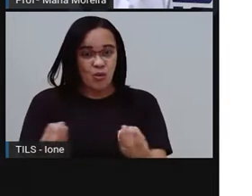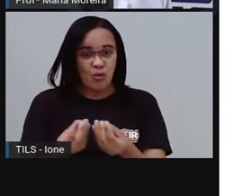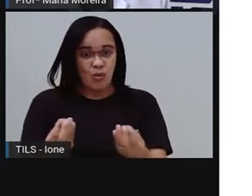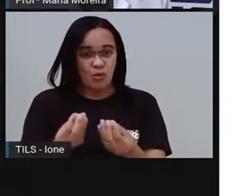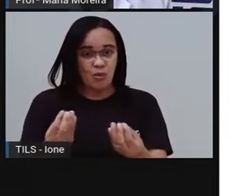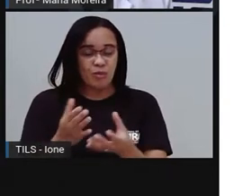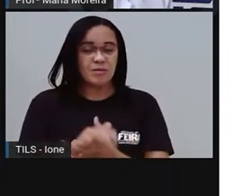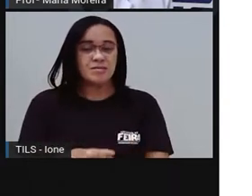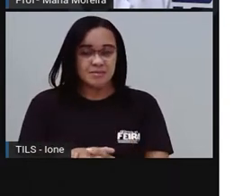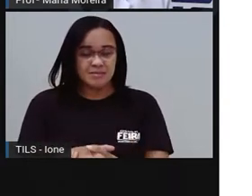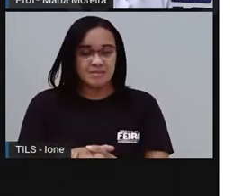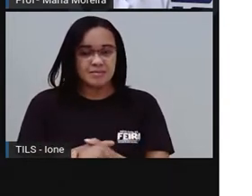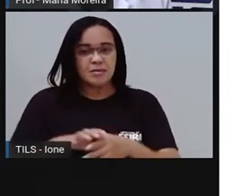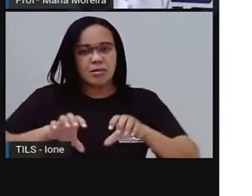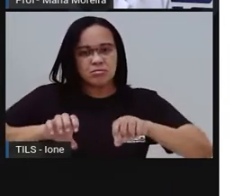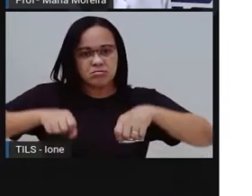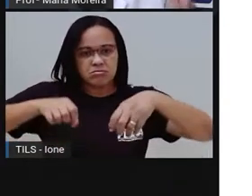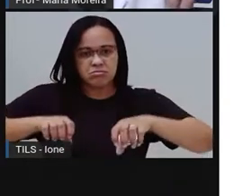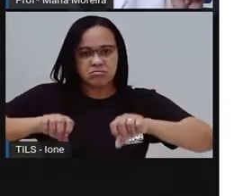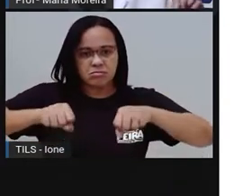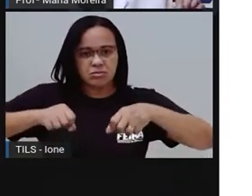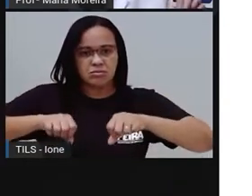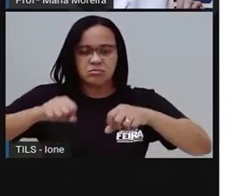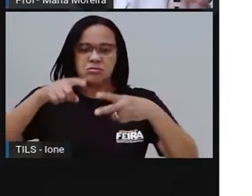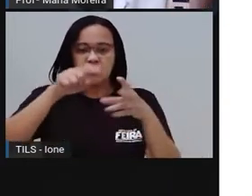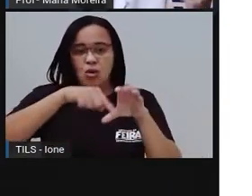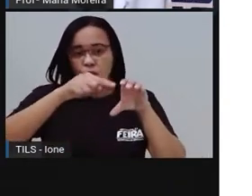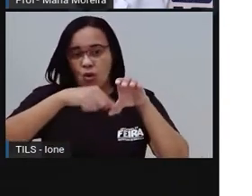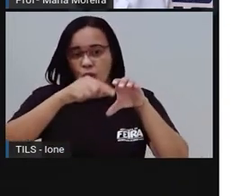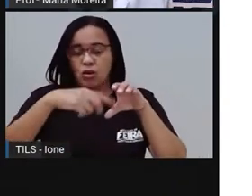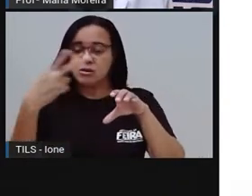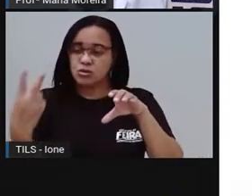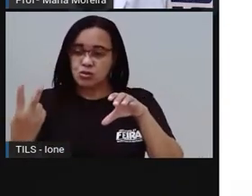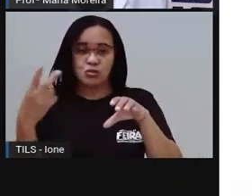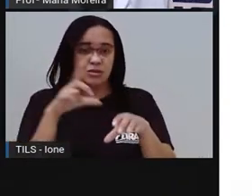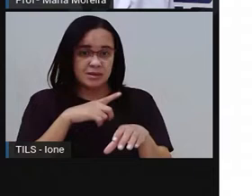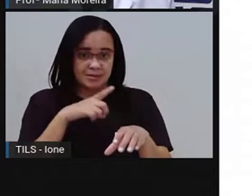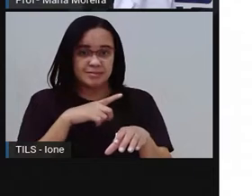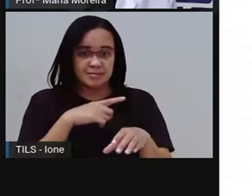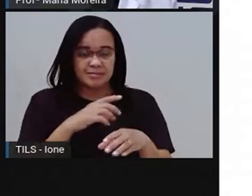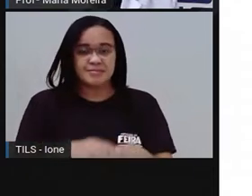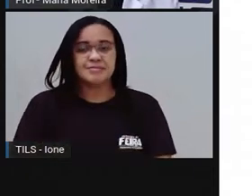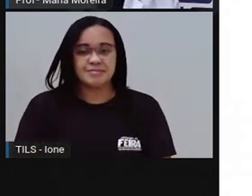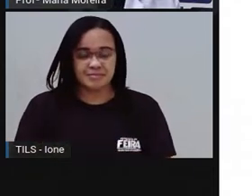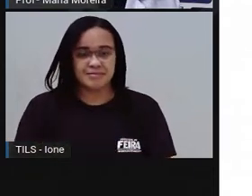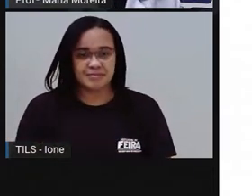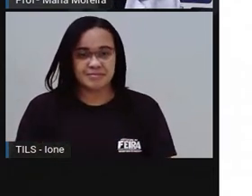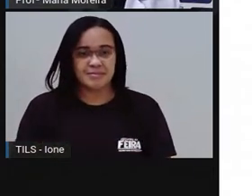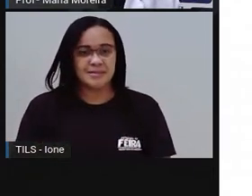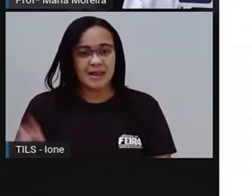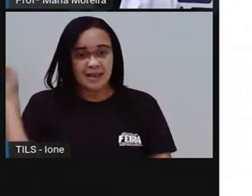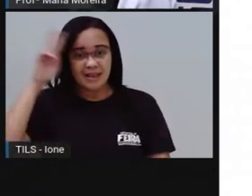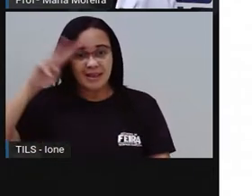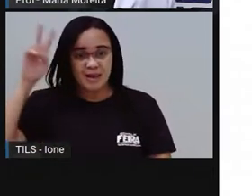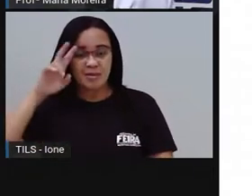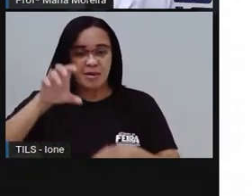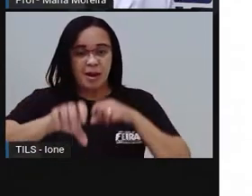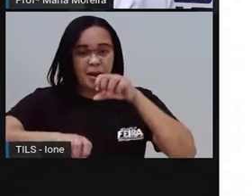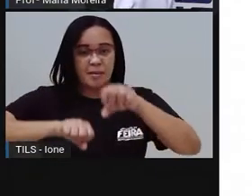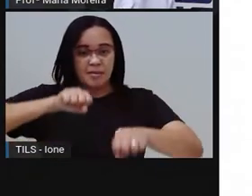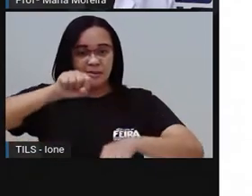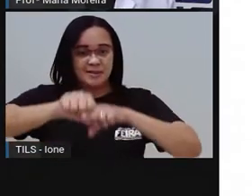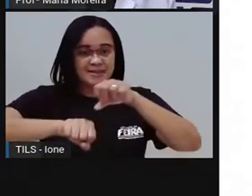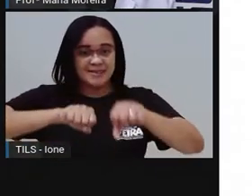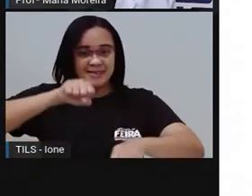Então tá. Moto a gente já sabe que tem quantas rodas? Duas. Lembra quando a Pró falou que a bicicleta era uma